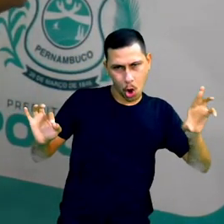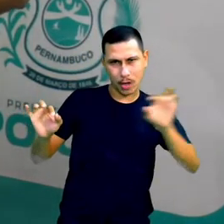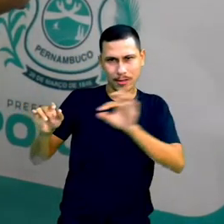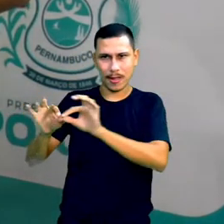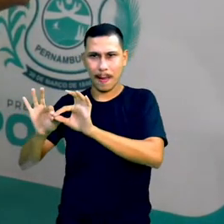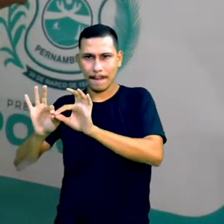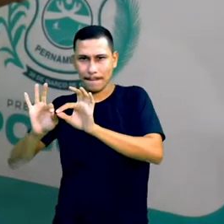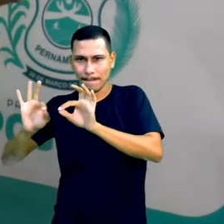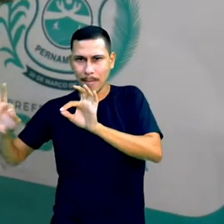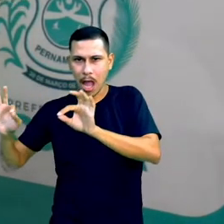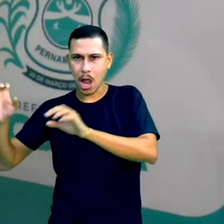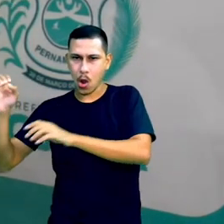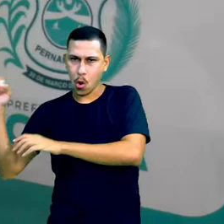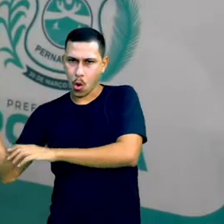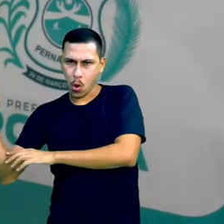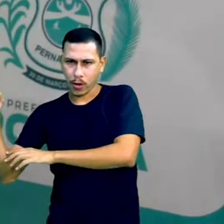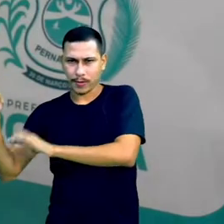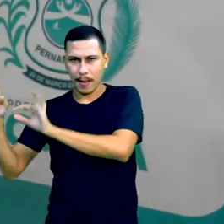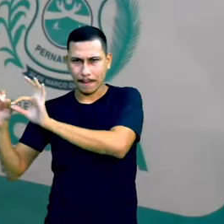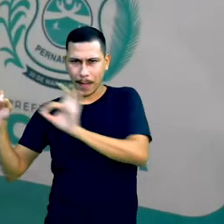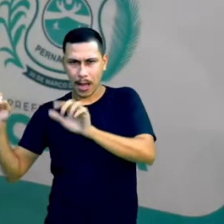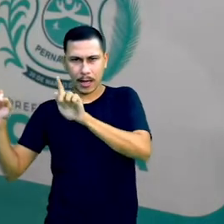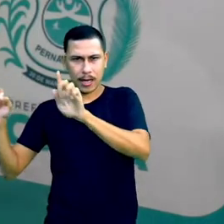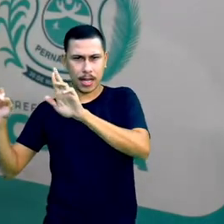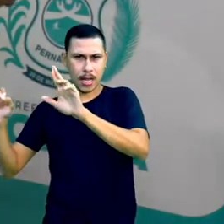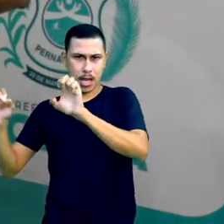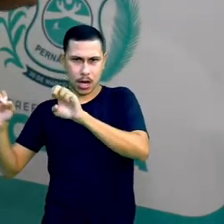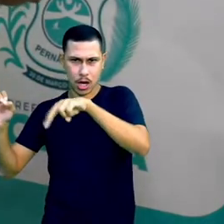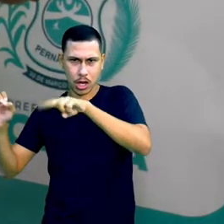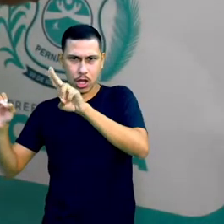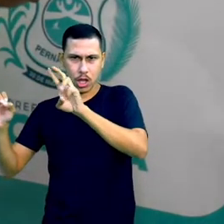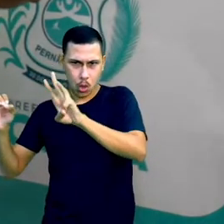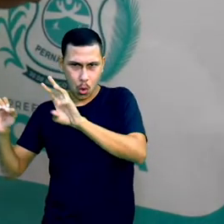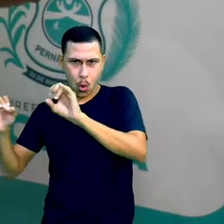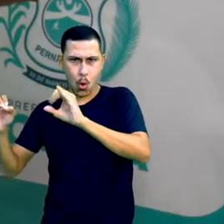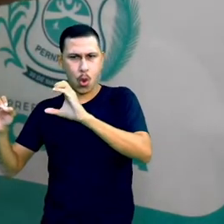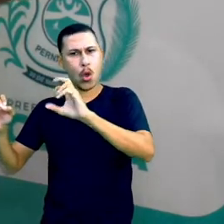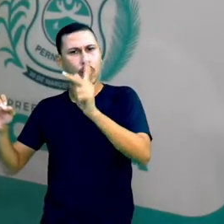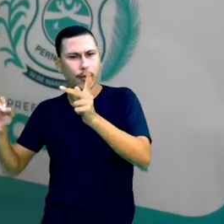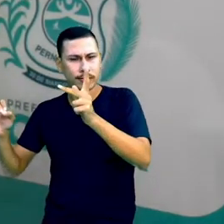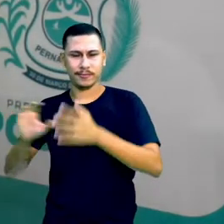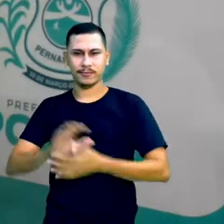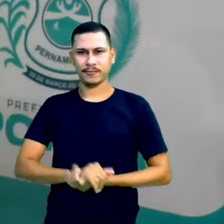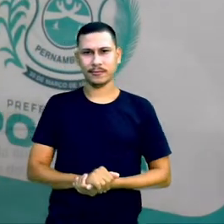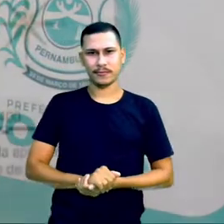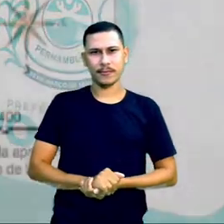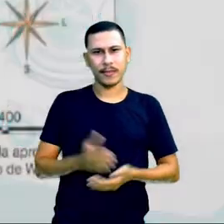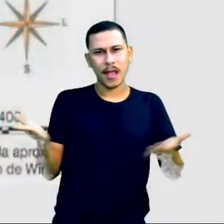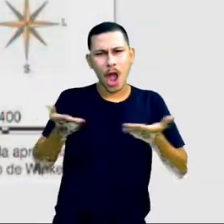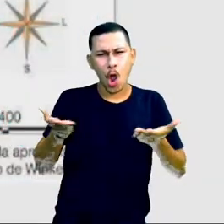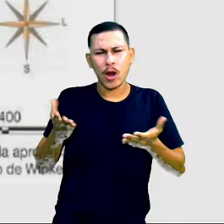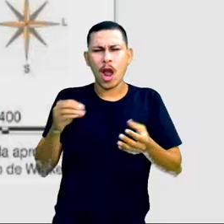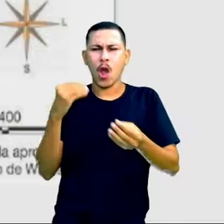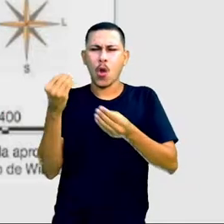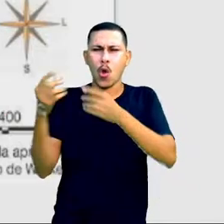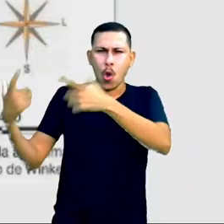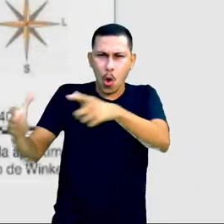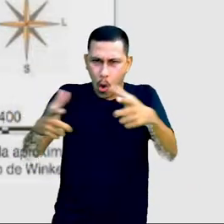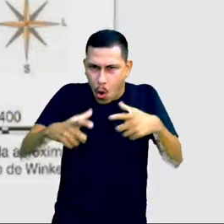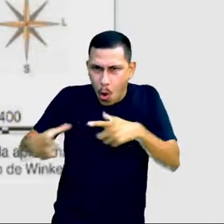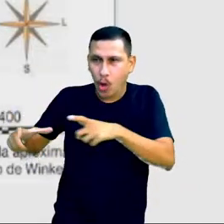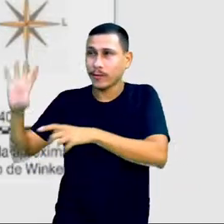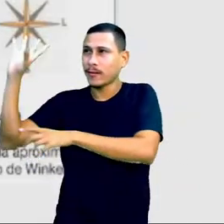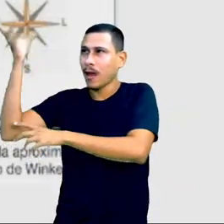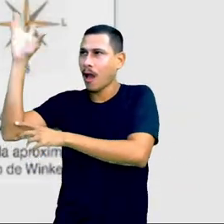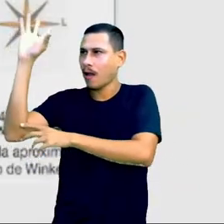ao meridiano de Grenuíte. Vamos falar agora das zonas climáticas e